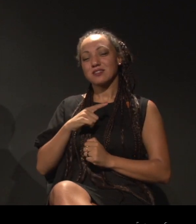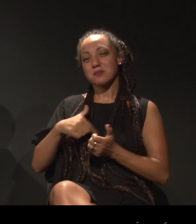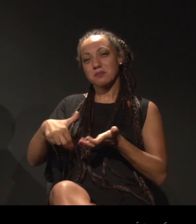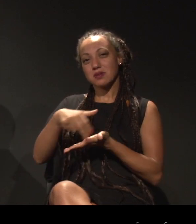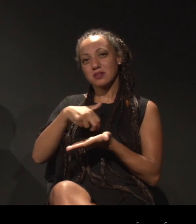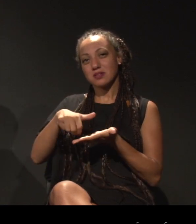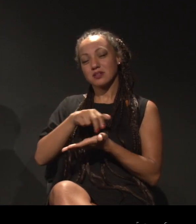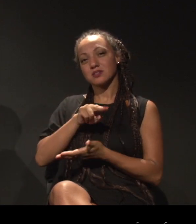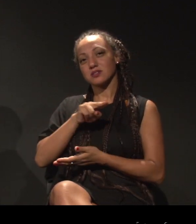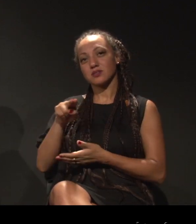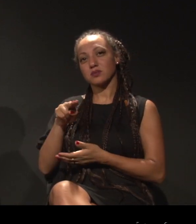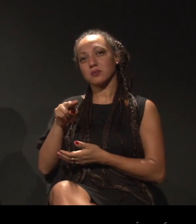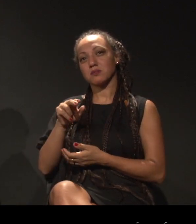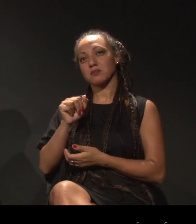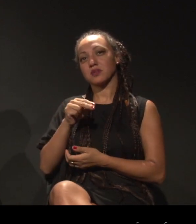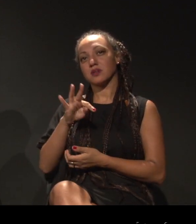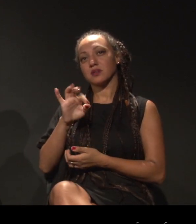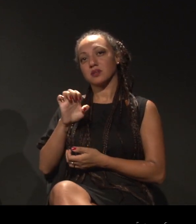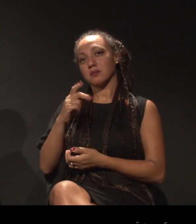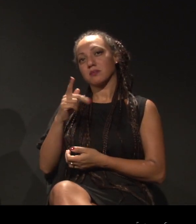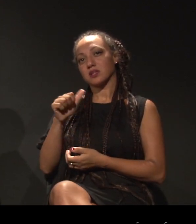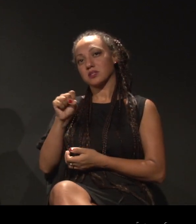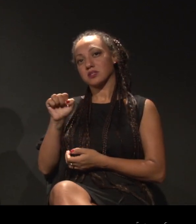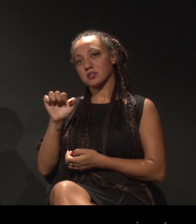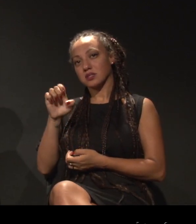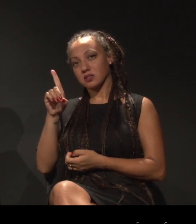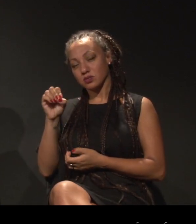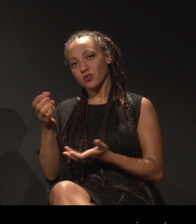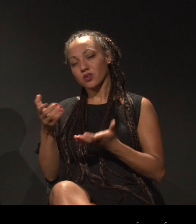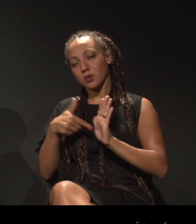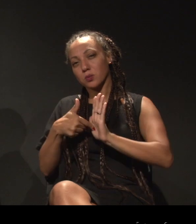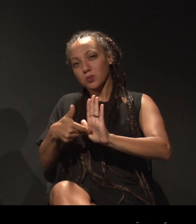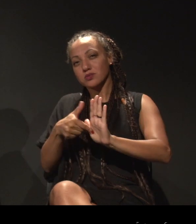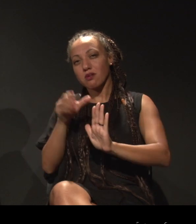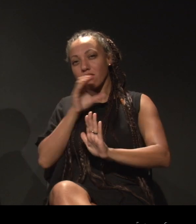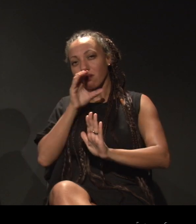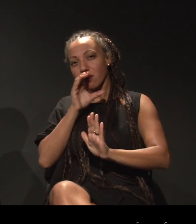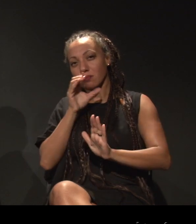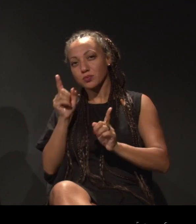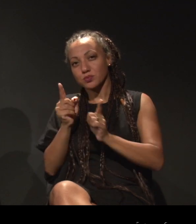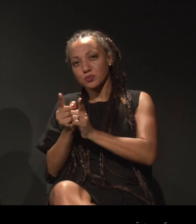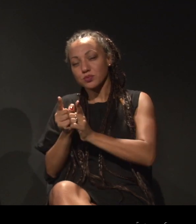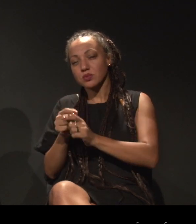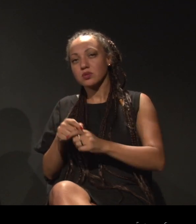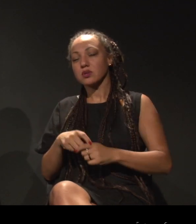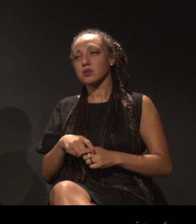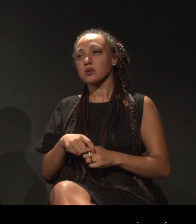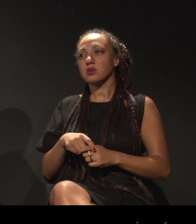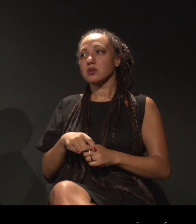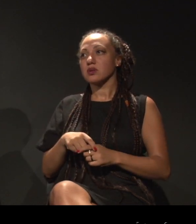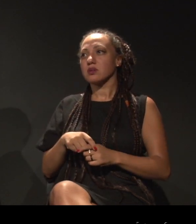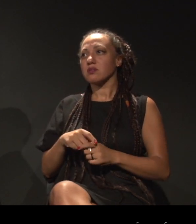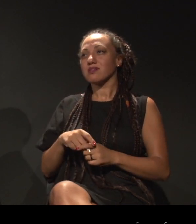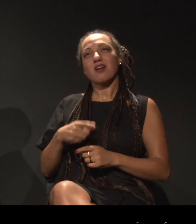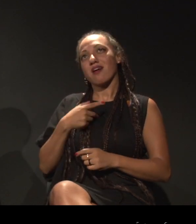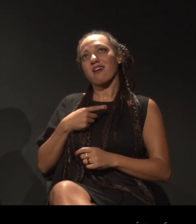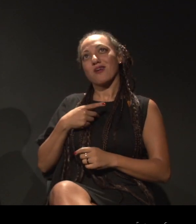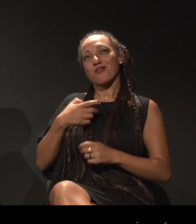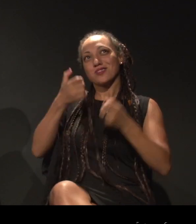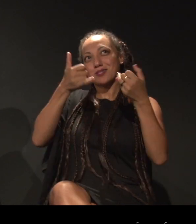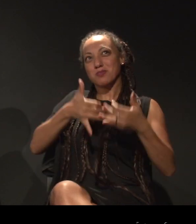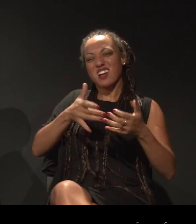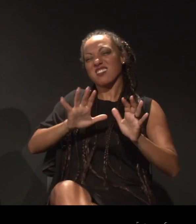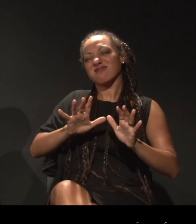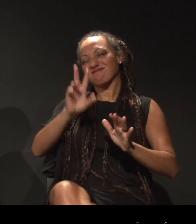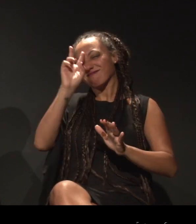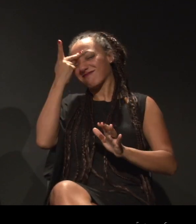chamada Antes Passado. E a gente queria passar um trechinho para vocês. E ela fala... Não, não vou falar o que ela fala, porque